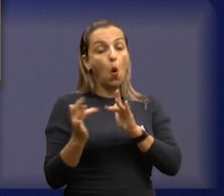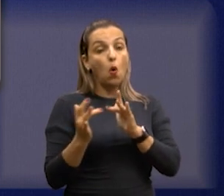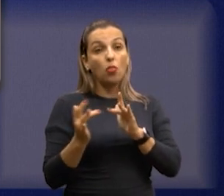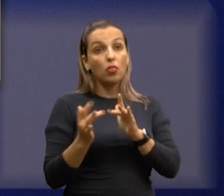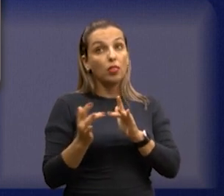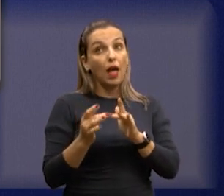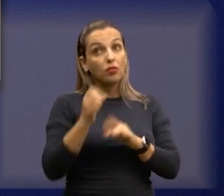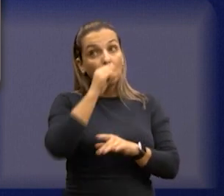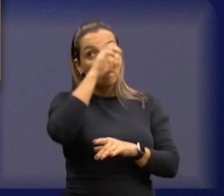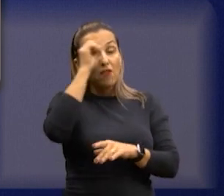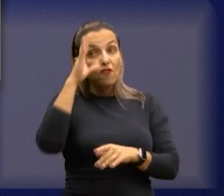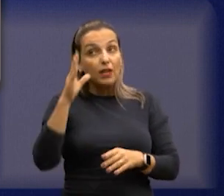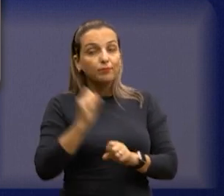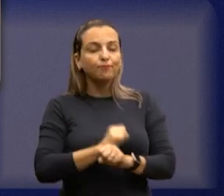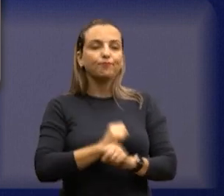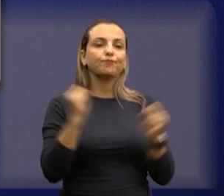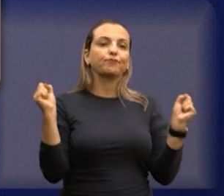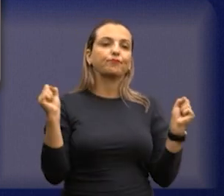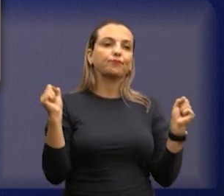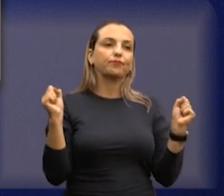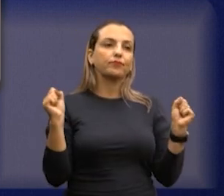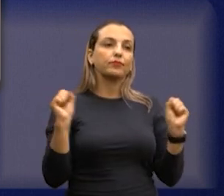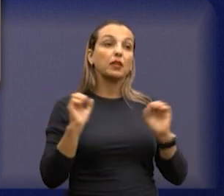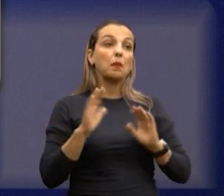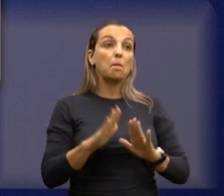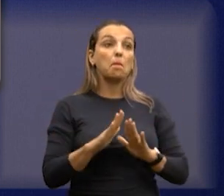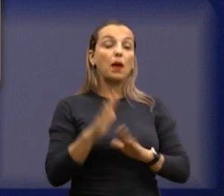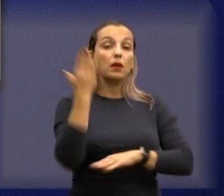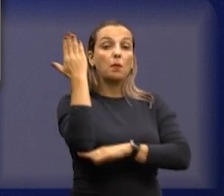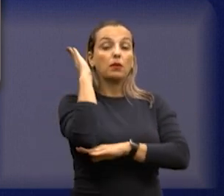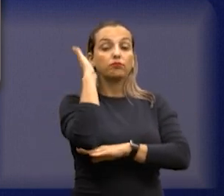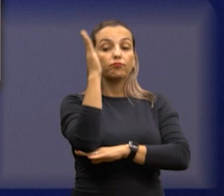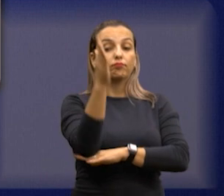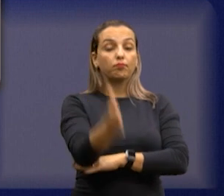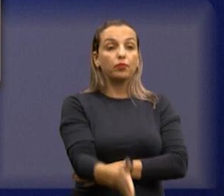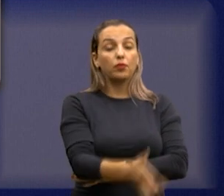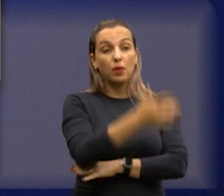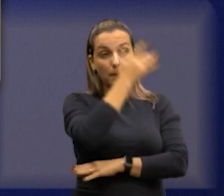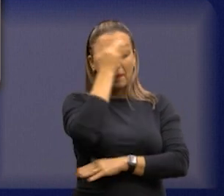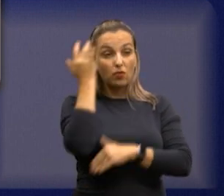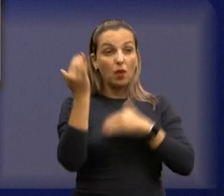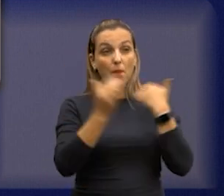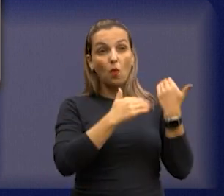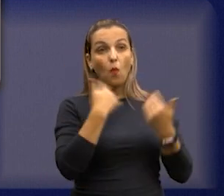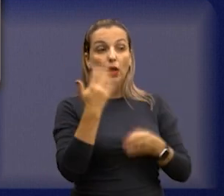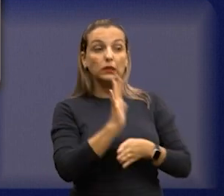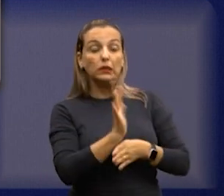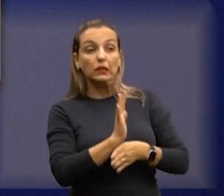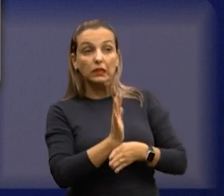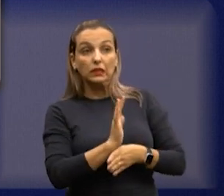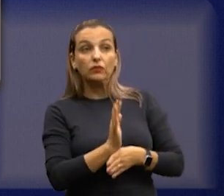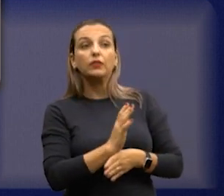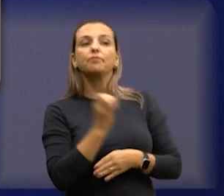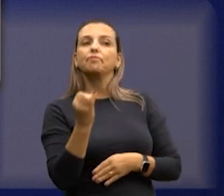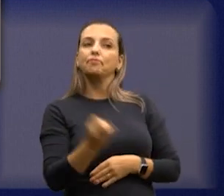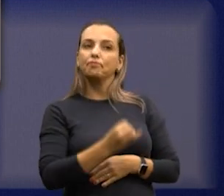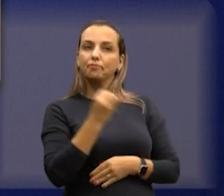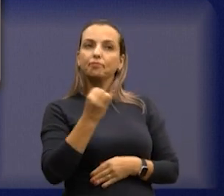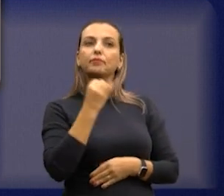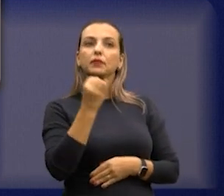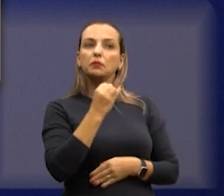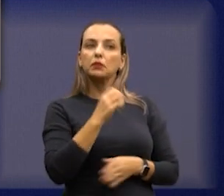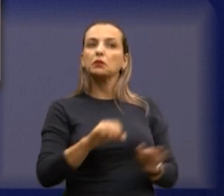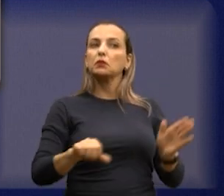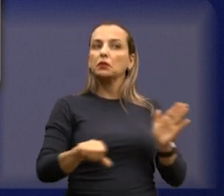imagina o vereador, mas CPFL, se o poste cair, e tiveram uma vítima, esse vídeo vai servir muito para incriminar